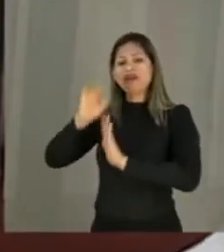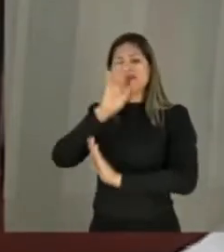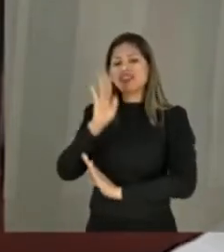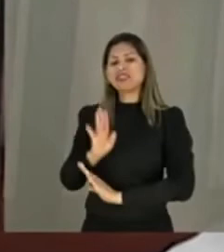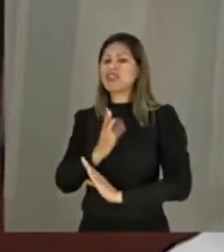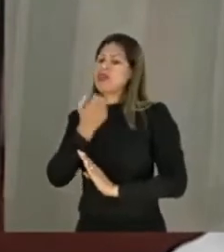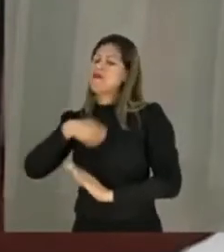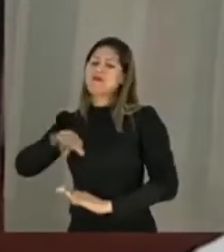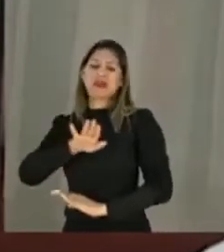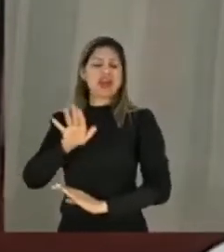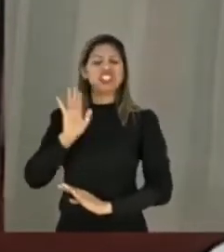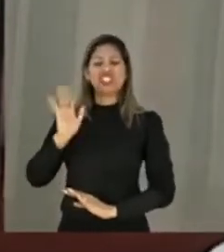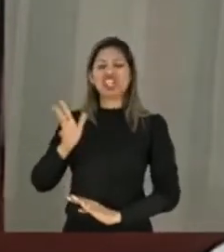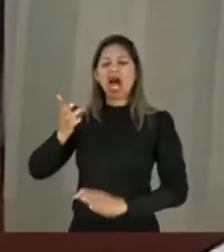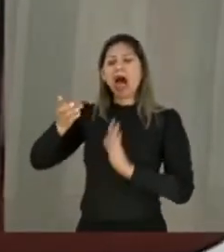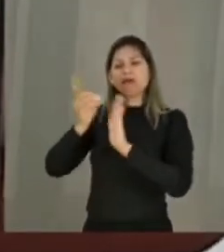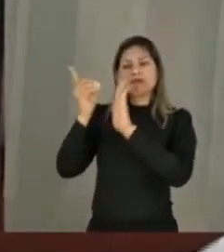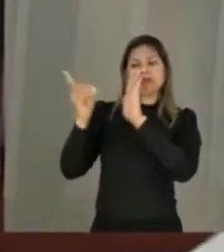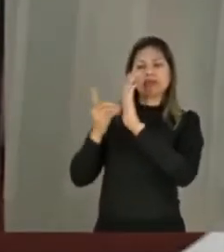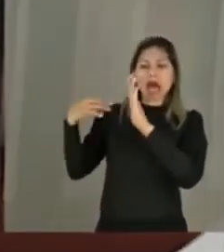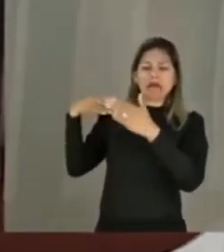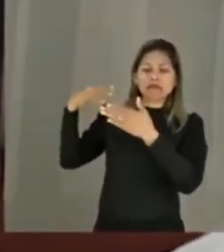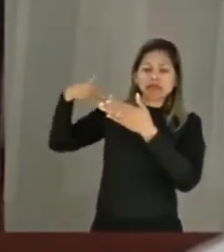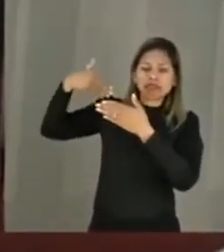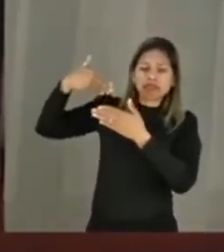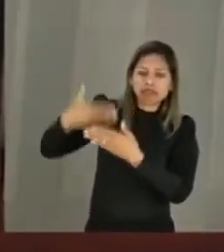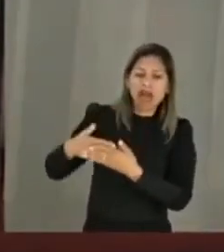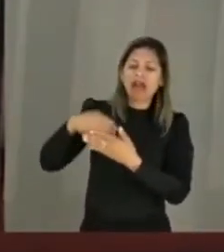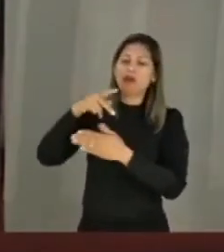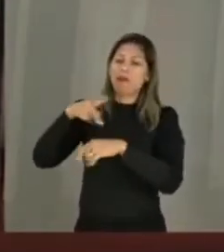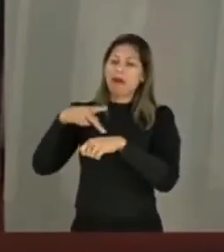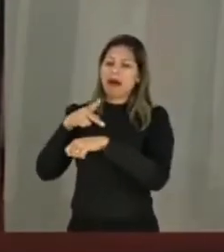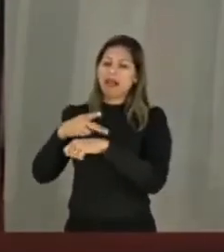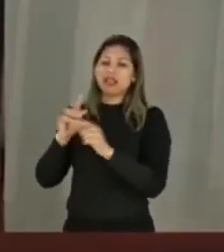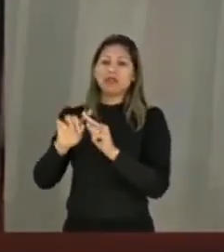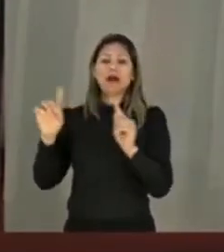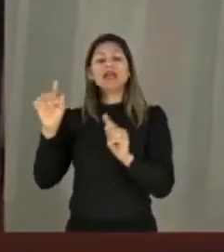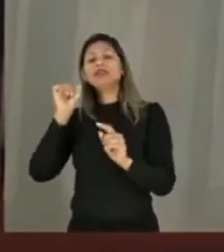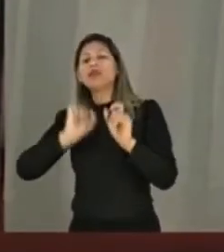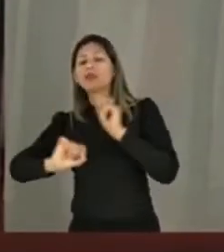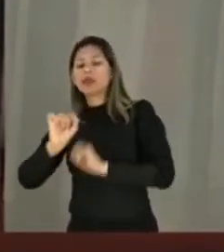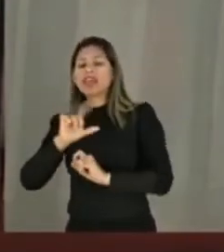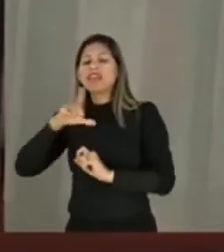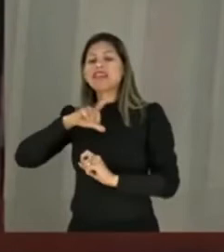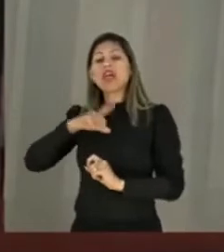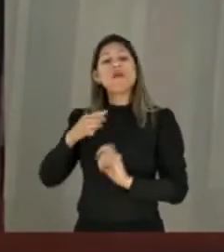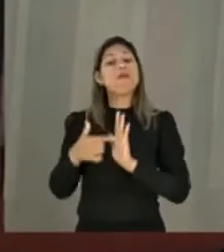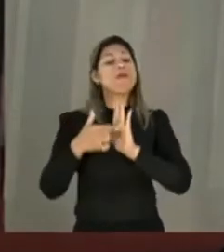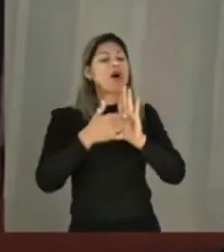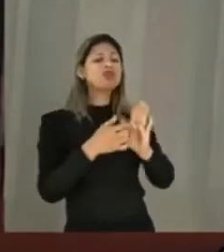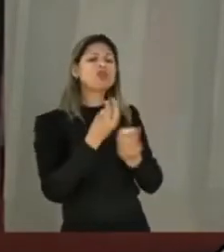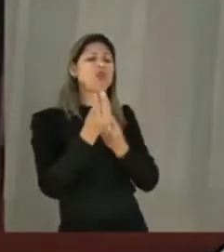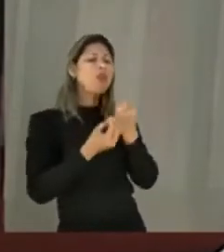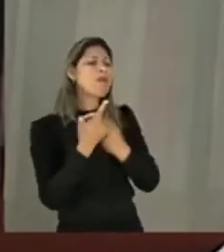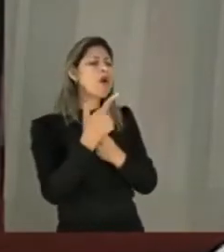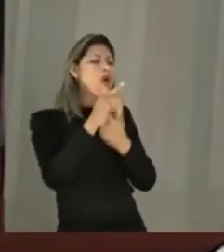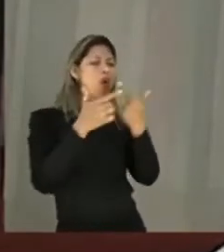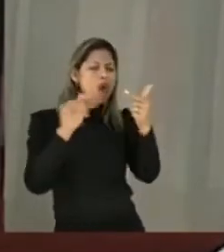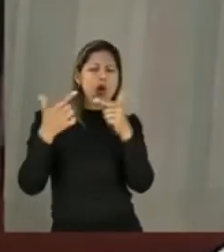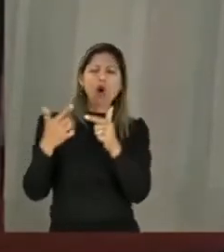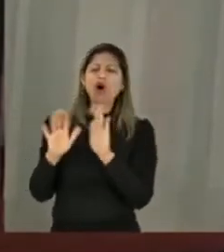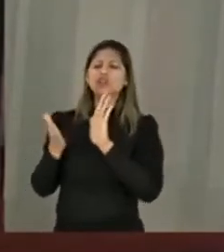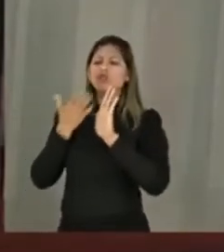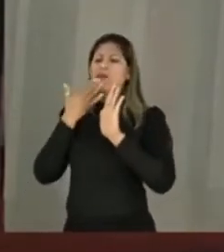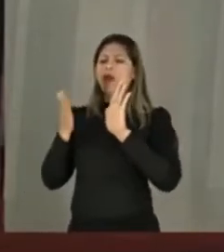décadas em nosso país e conjecturo que há casos que sinalizam para propostas mais descentradas e